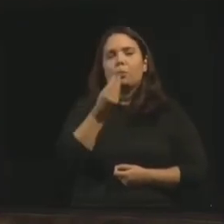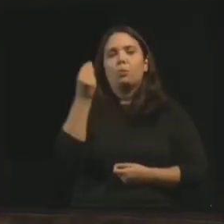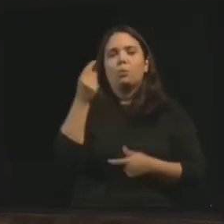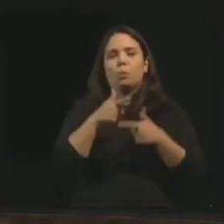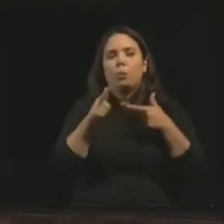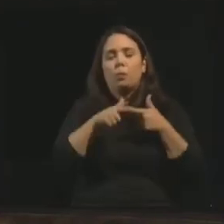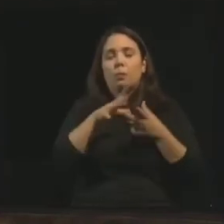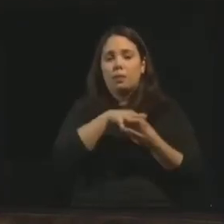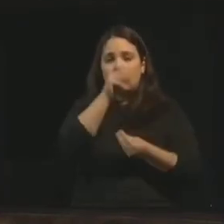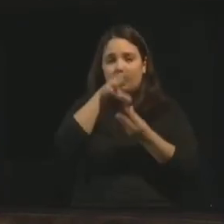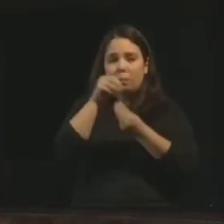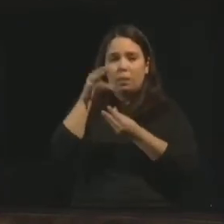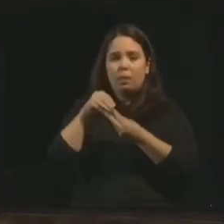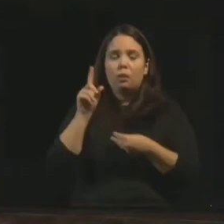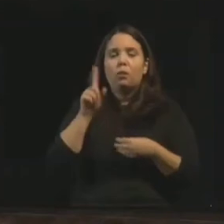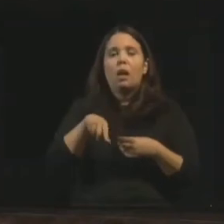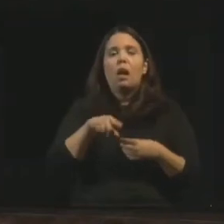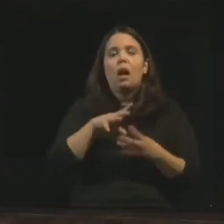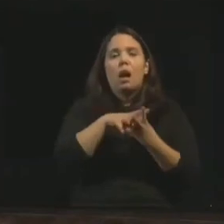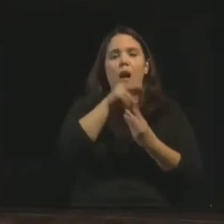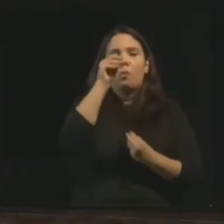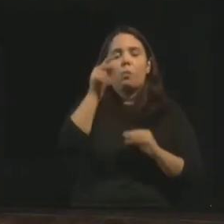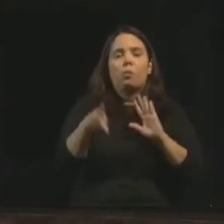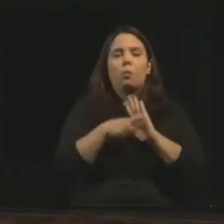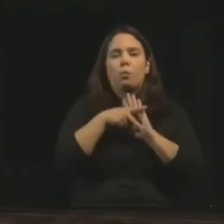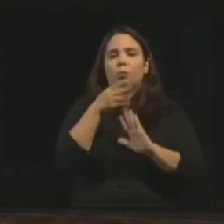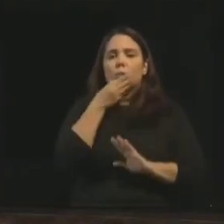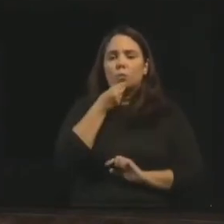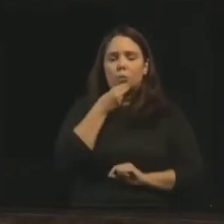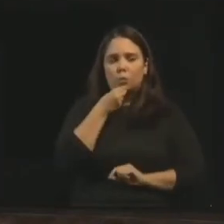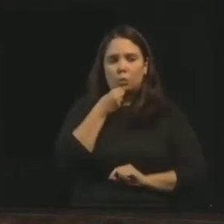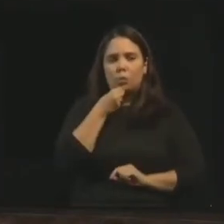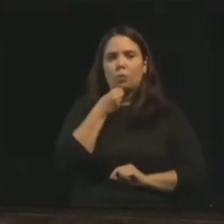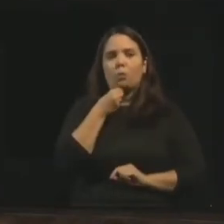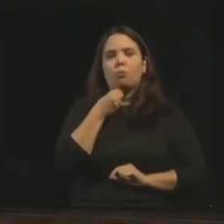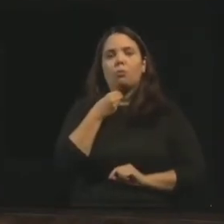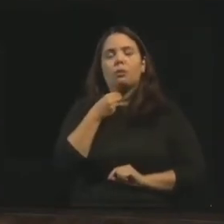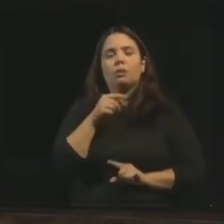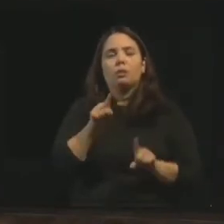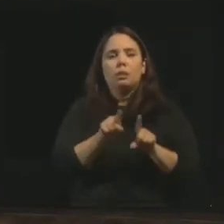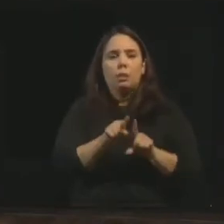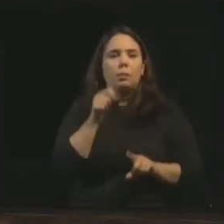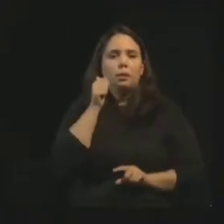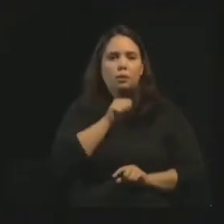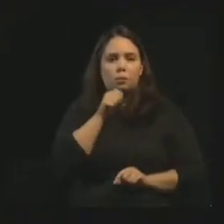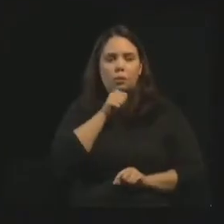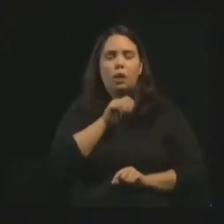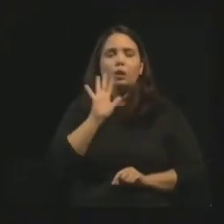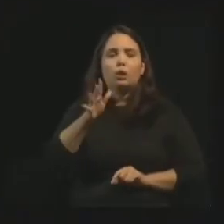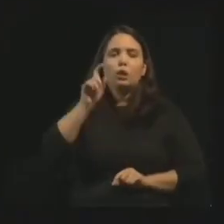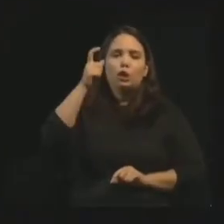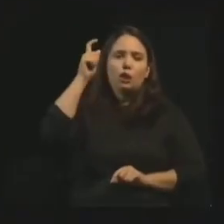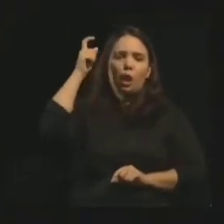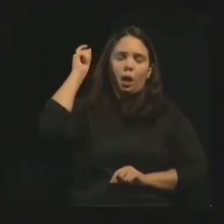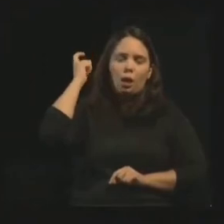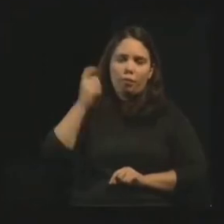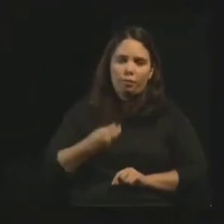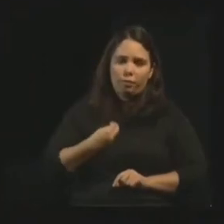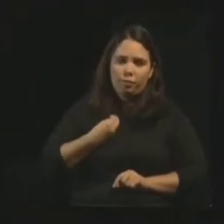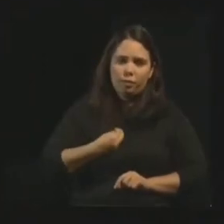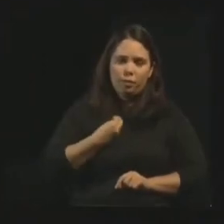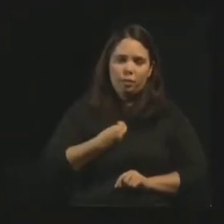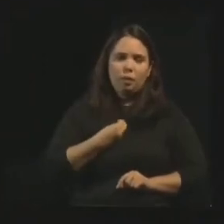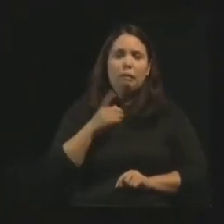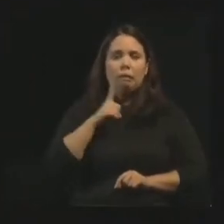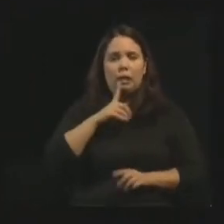nada mais são do que as almas dos homens, e acrescentaríamos hoje, e das mulheres, que já viveram na Terra. Então